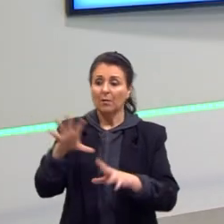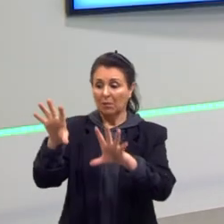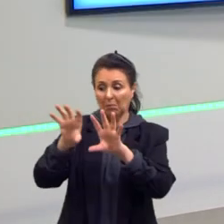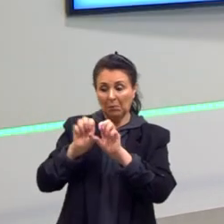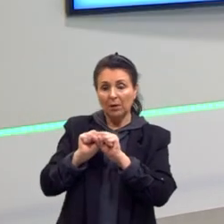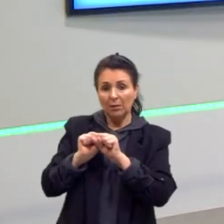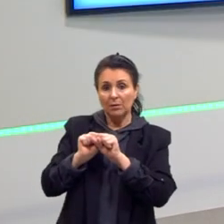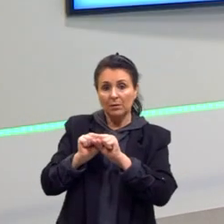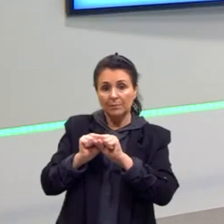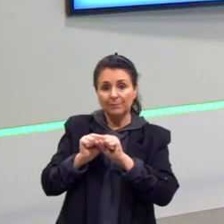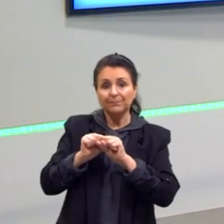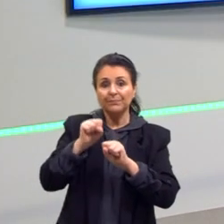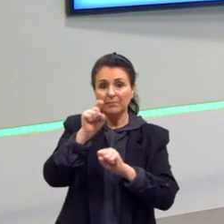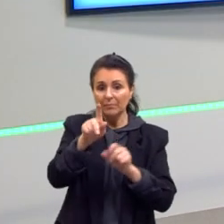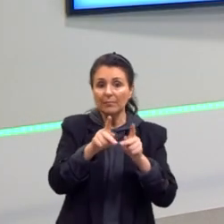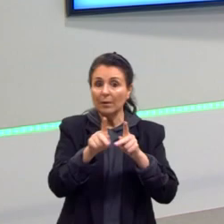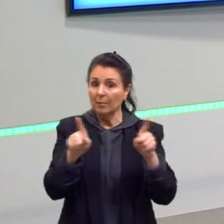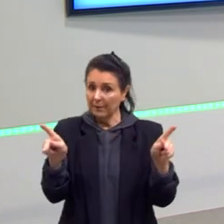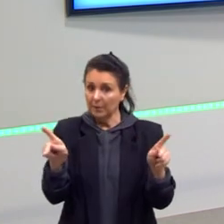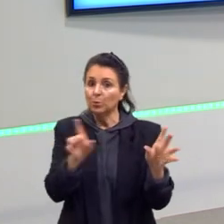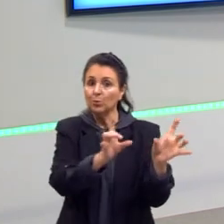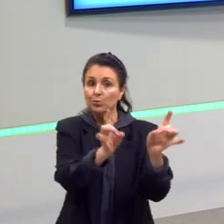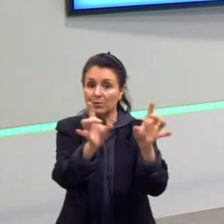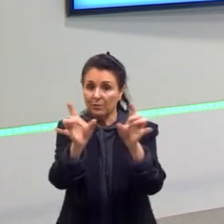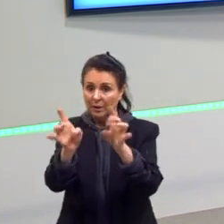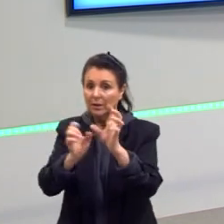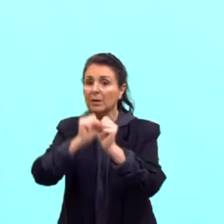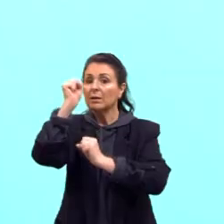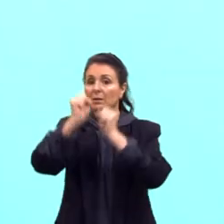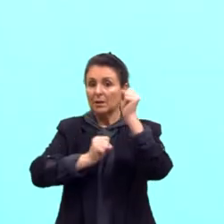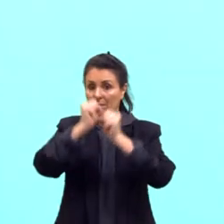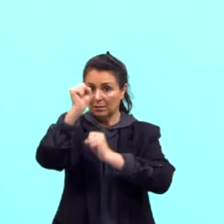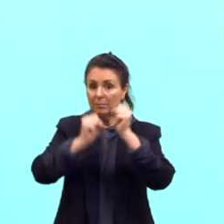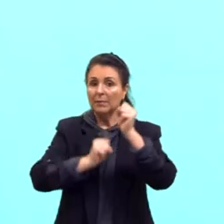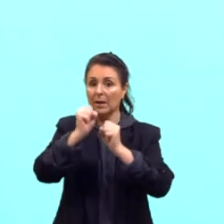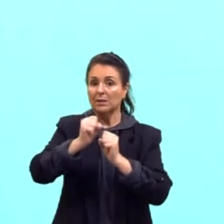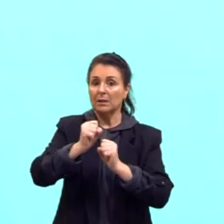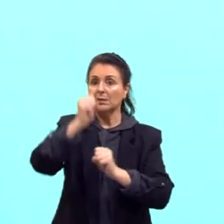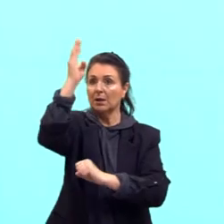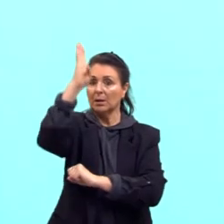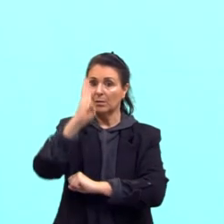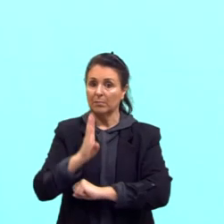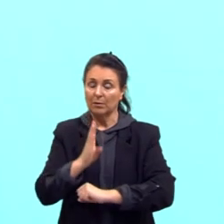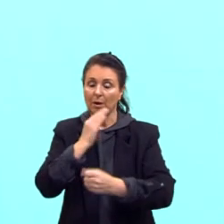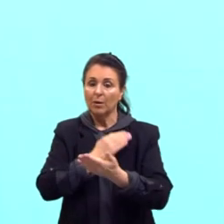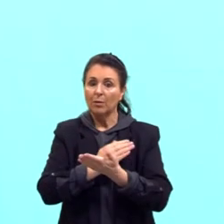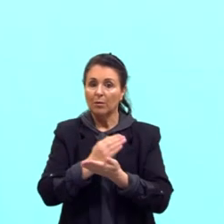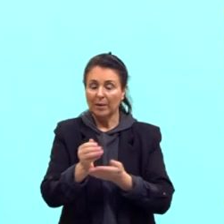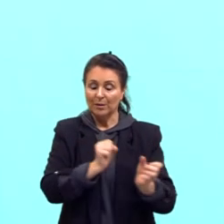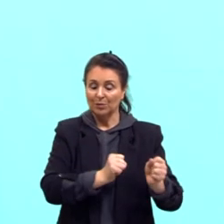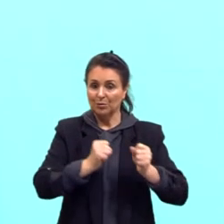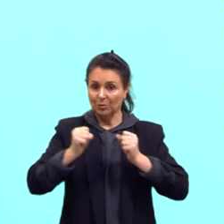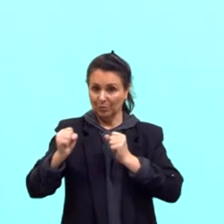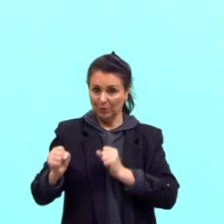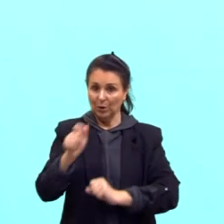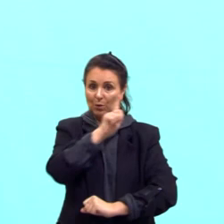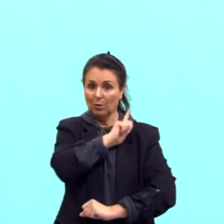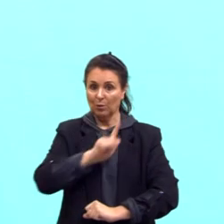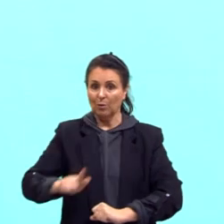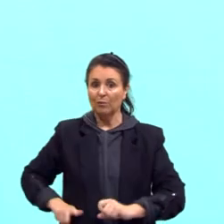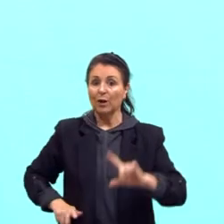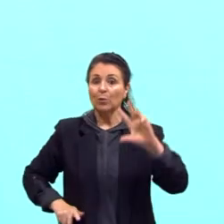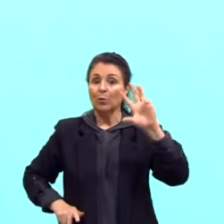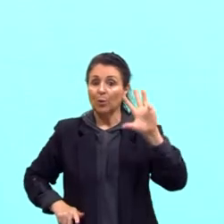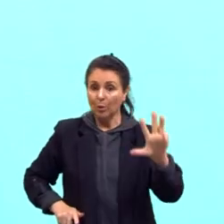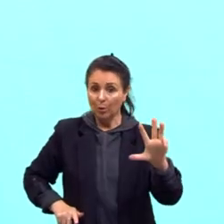nesse período, tá, gurizada, então, trago aí pra vocês. Entra no poder, então, né, o governo Lula e o governo